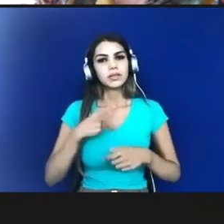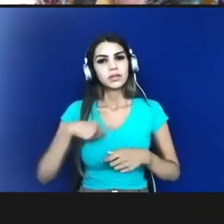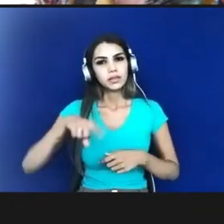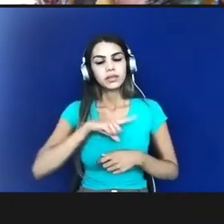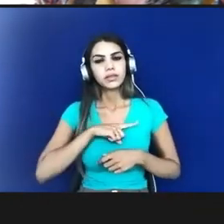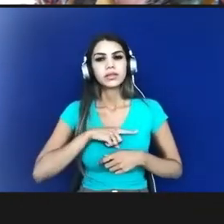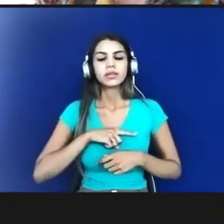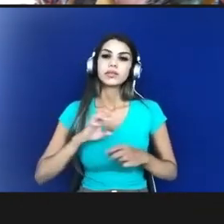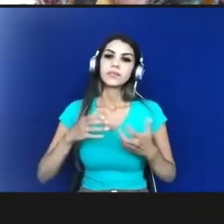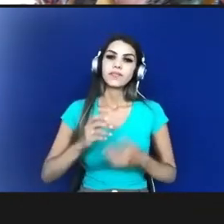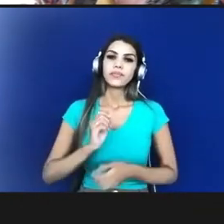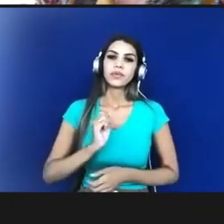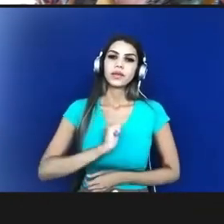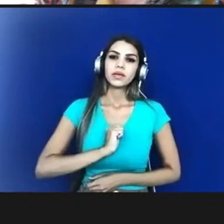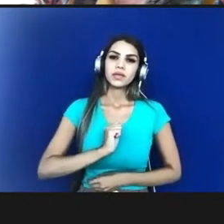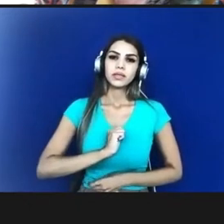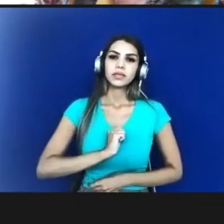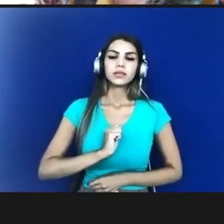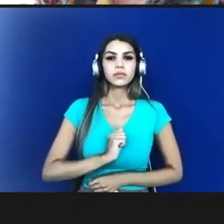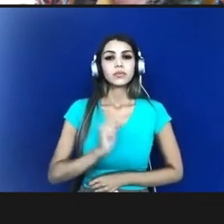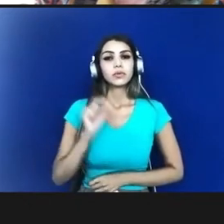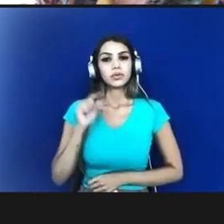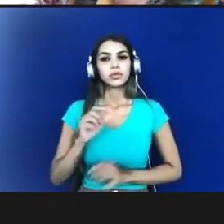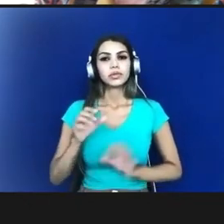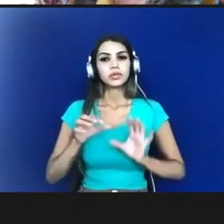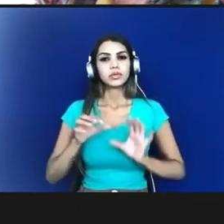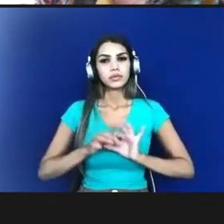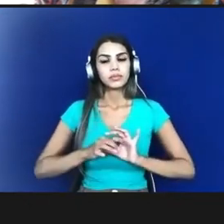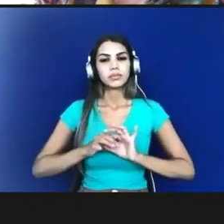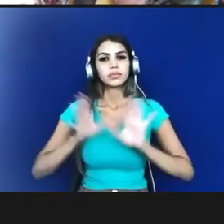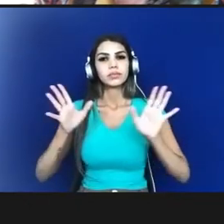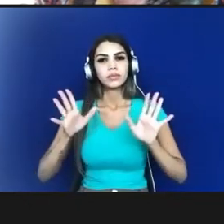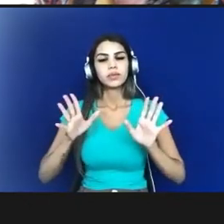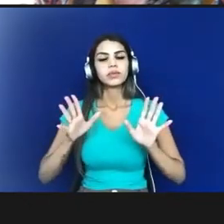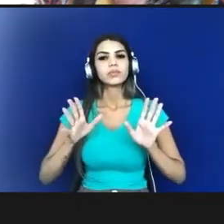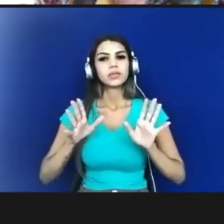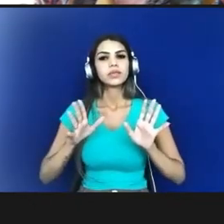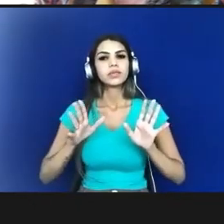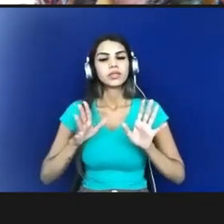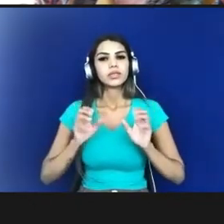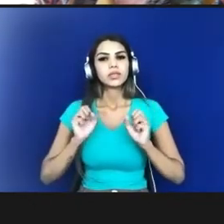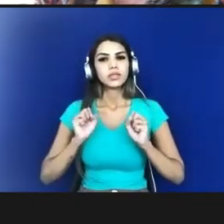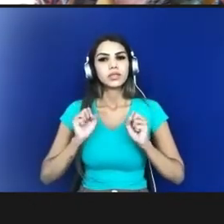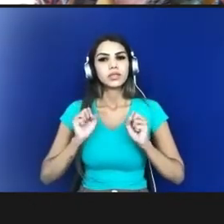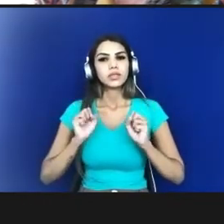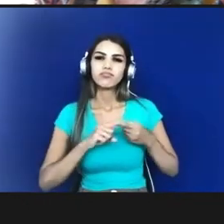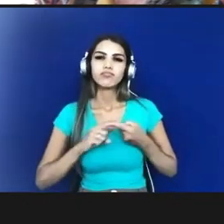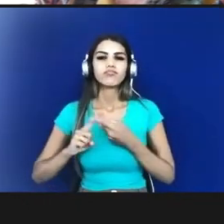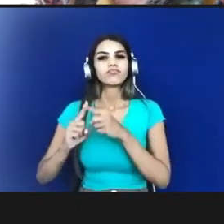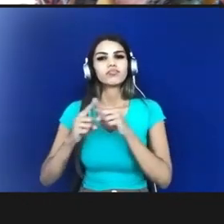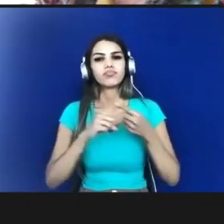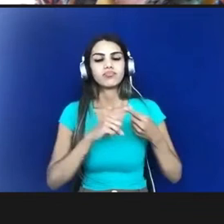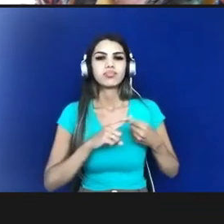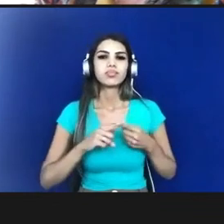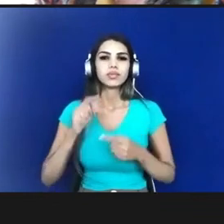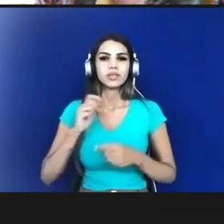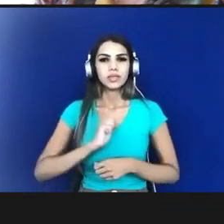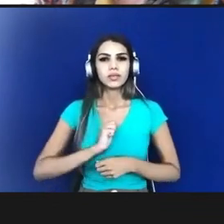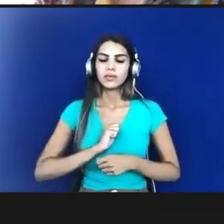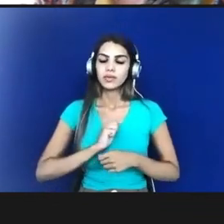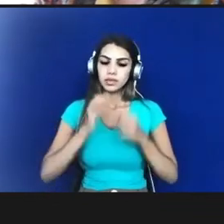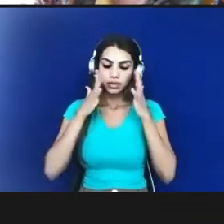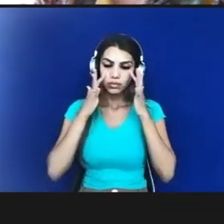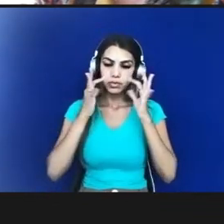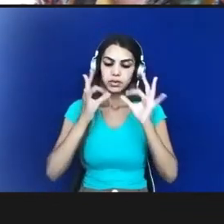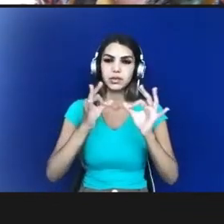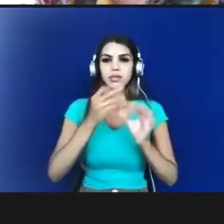ela tem se permitido ser interpelada e tem mantido uma escuta atenta a esses sujeitos que estão